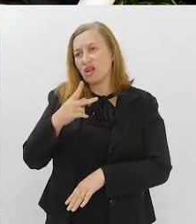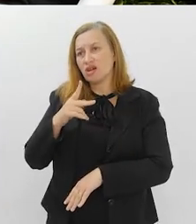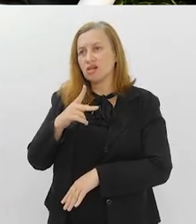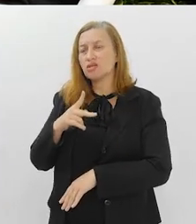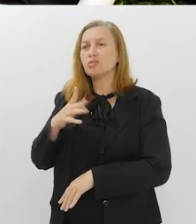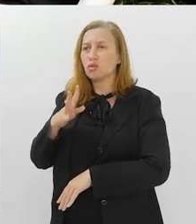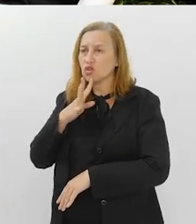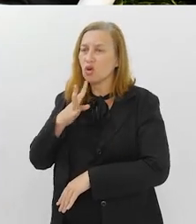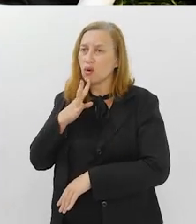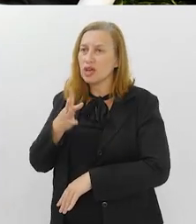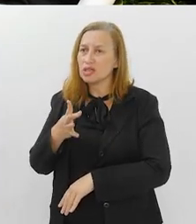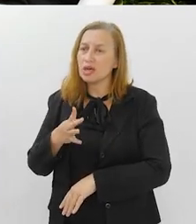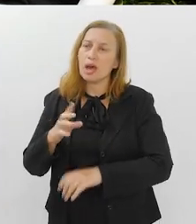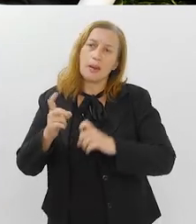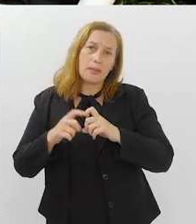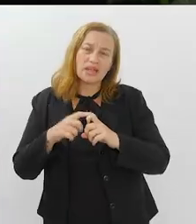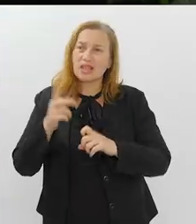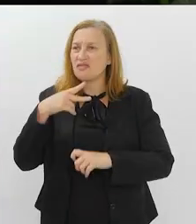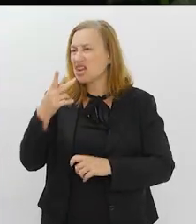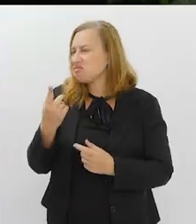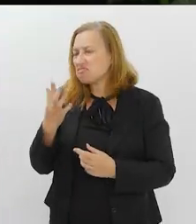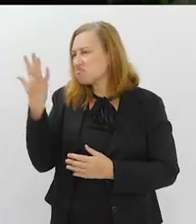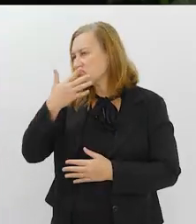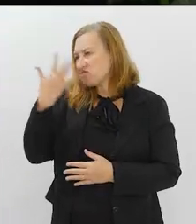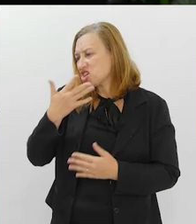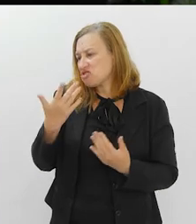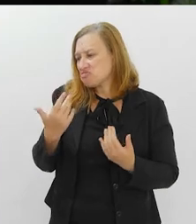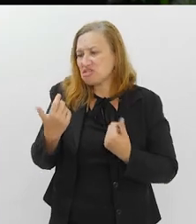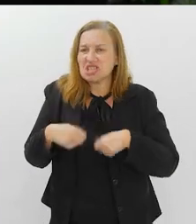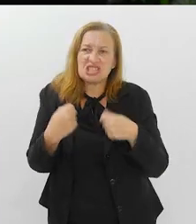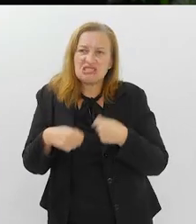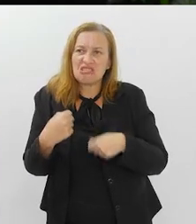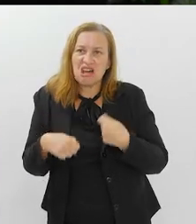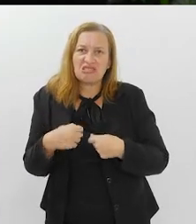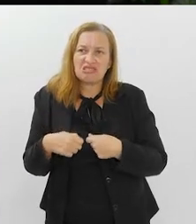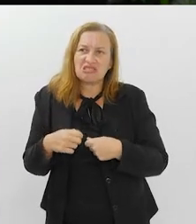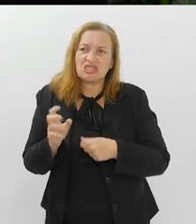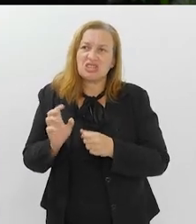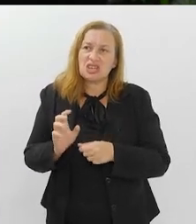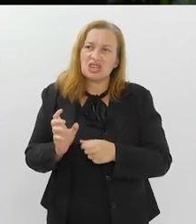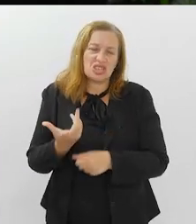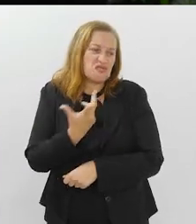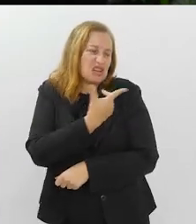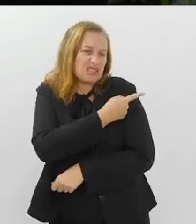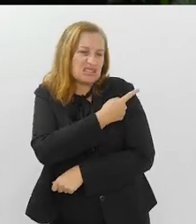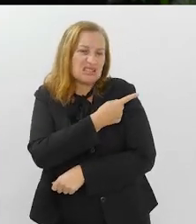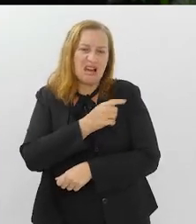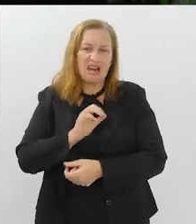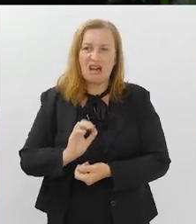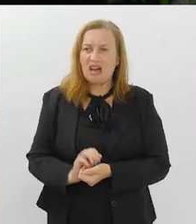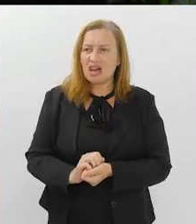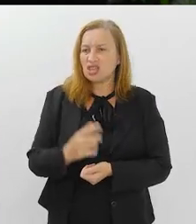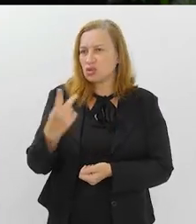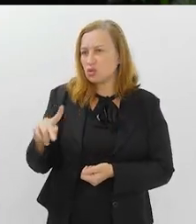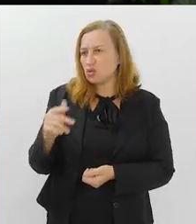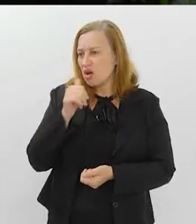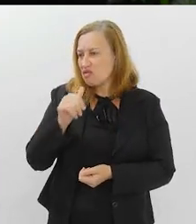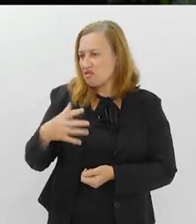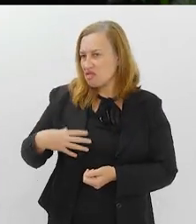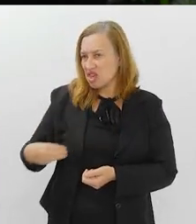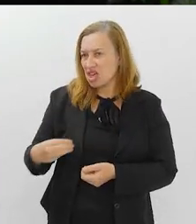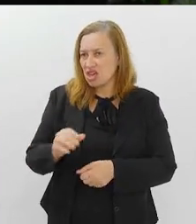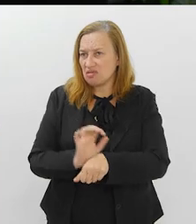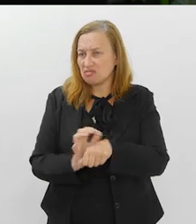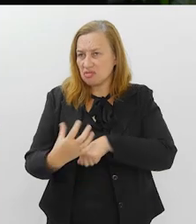causa própria também, existem médicos que falam, não vejo como necessidade de vacinar sua